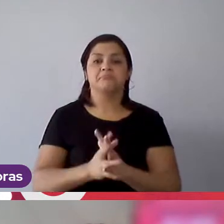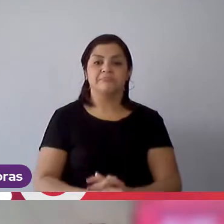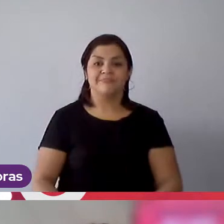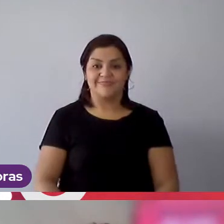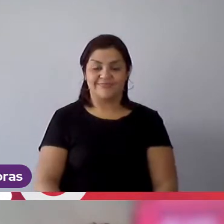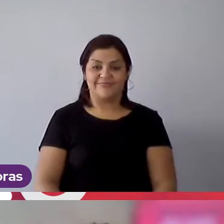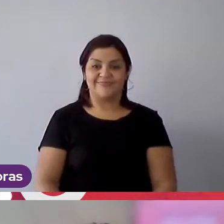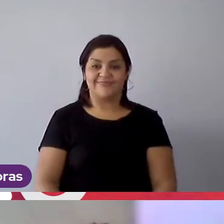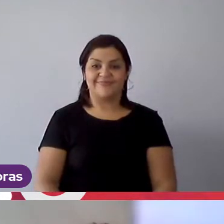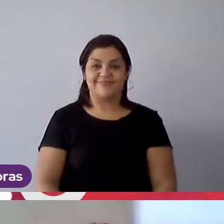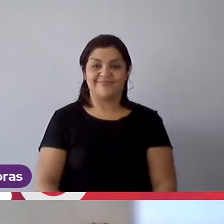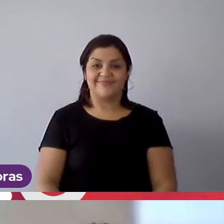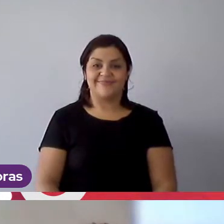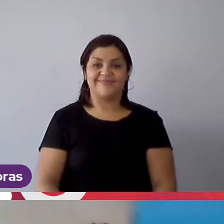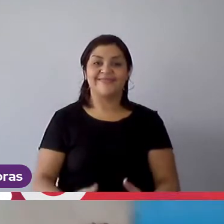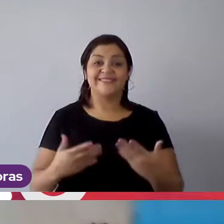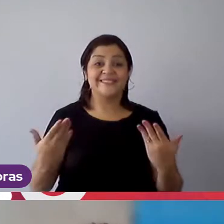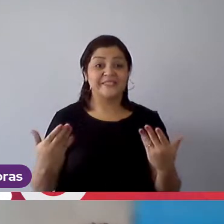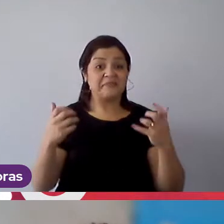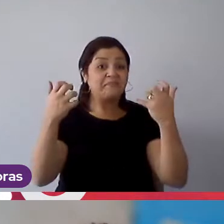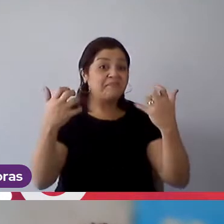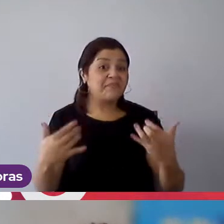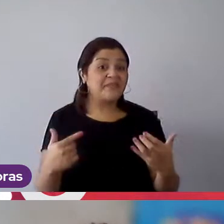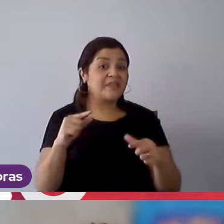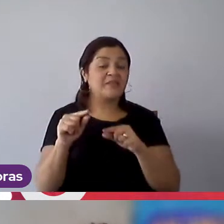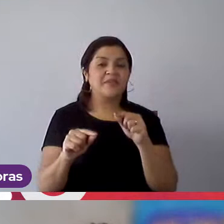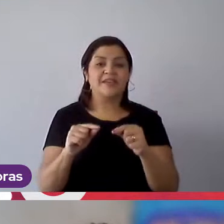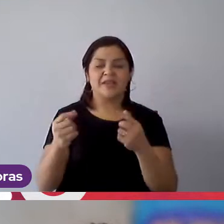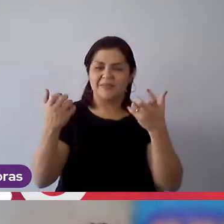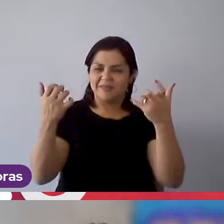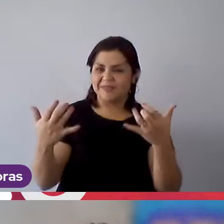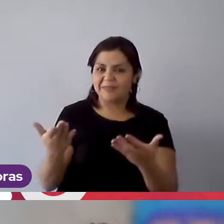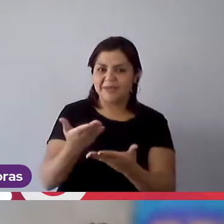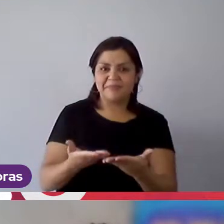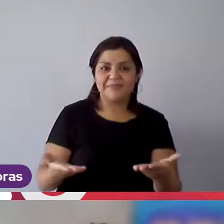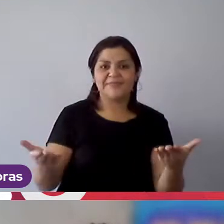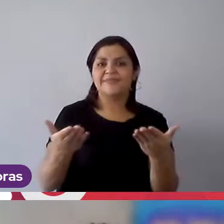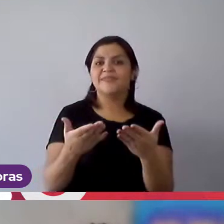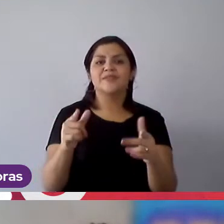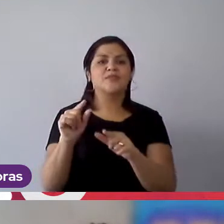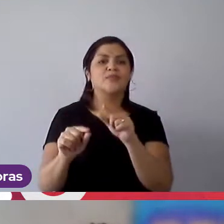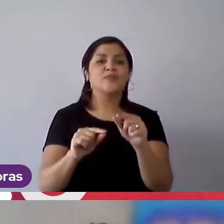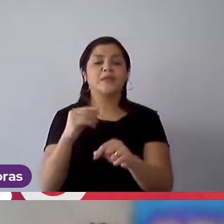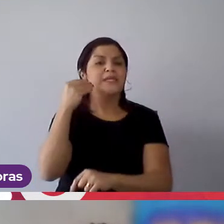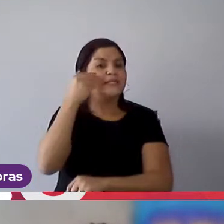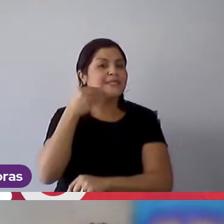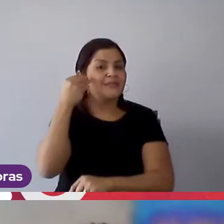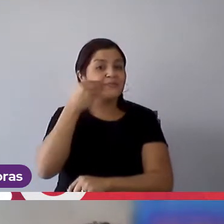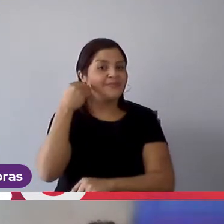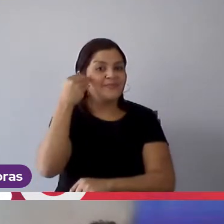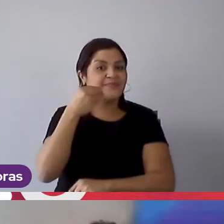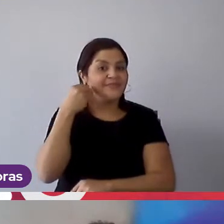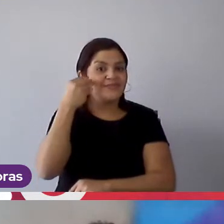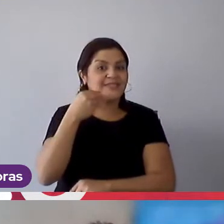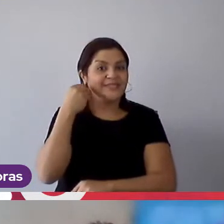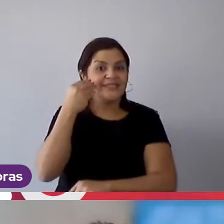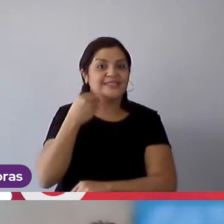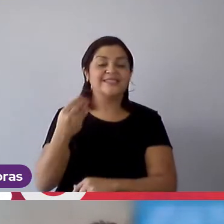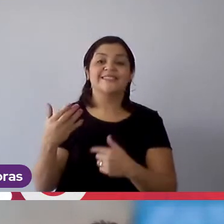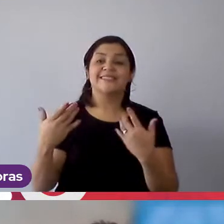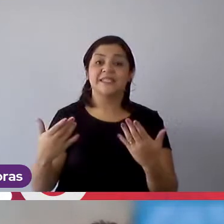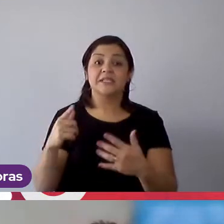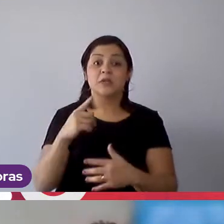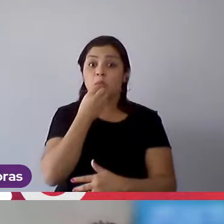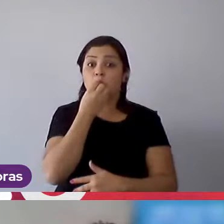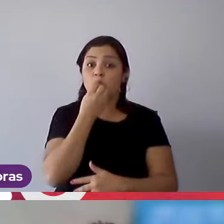Bom, como eu comecei a falar, já vou dividir um pouquinho com vocês da minha experiência. Eu